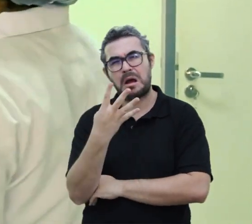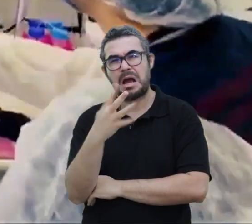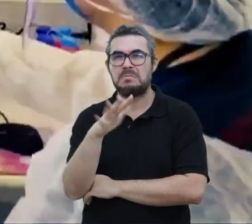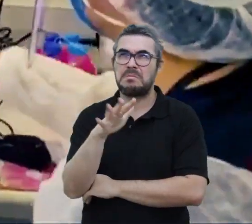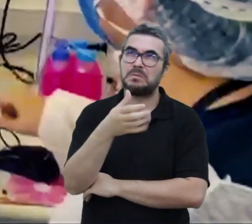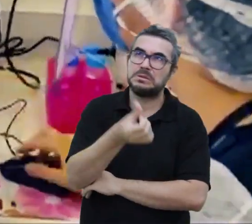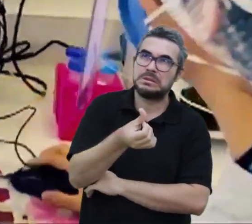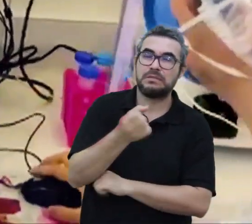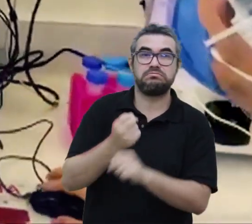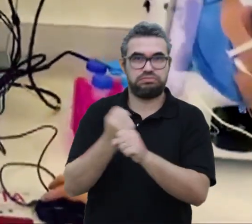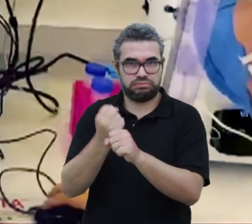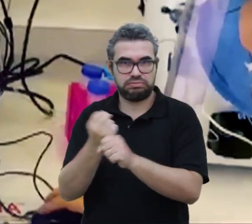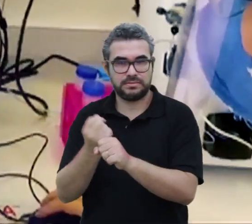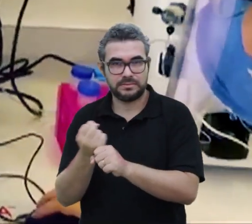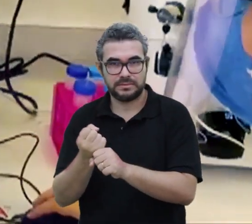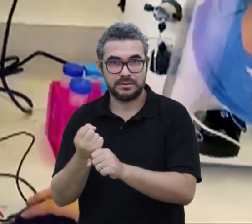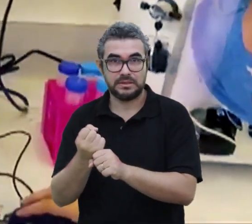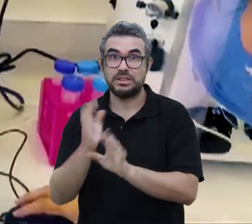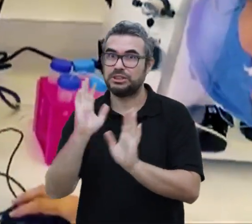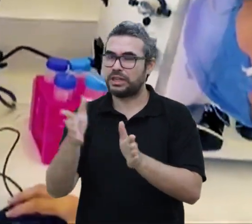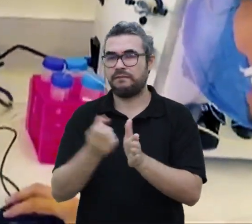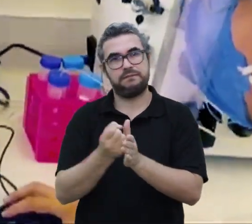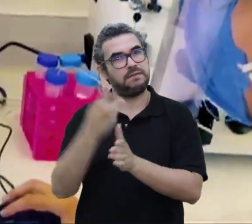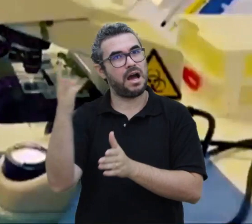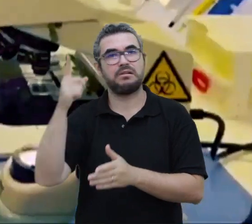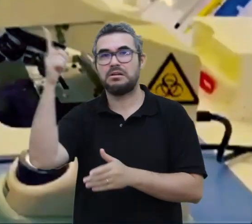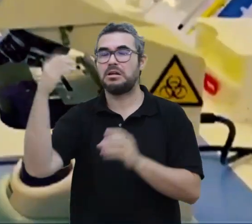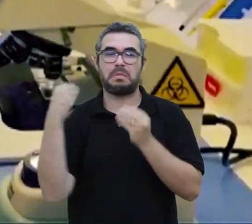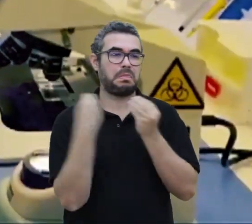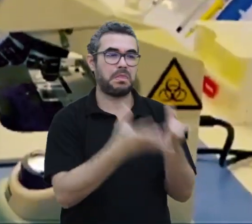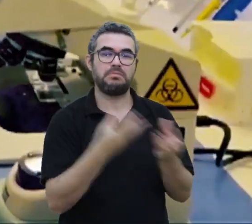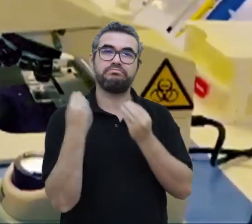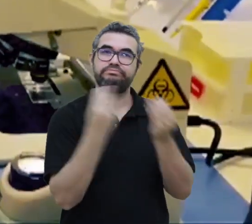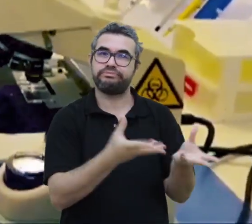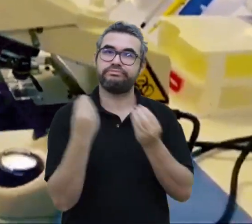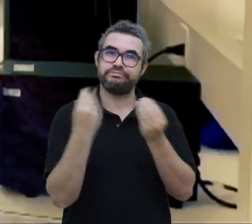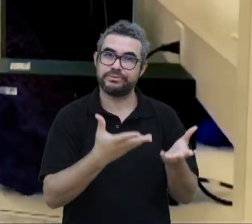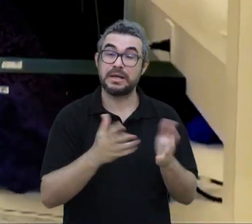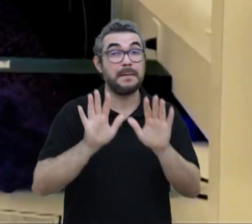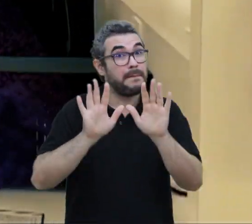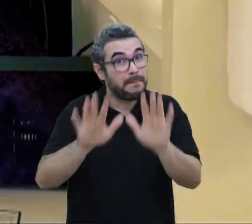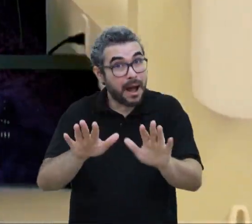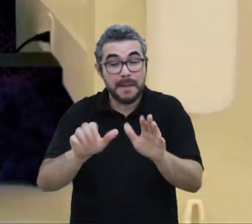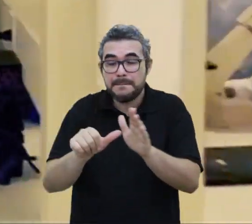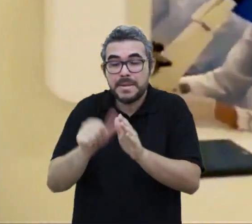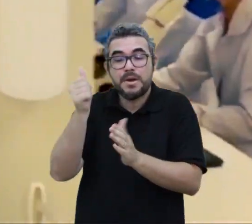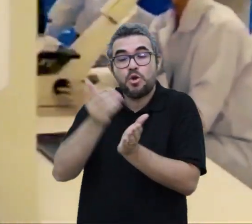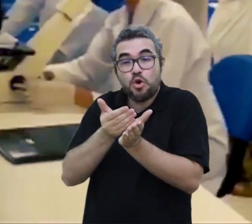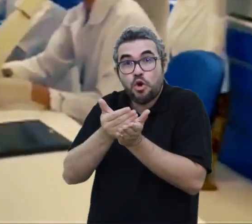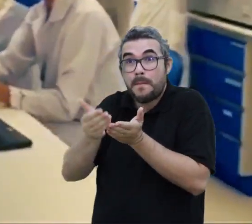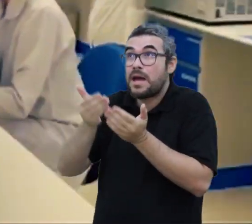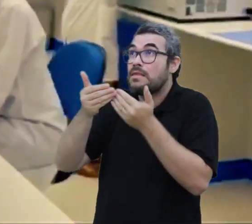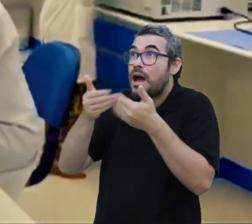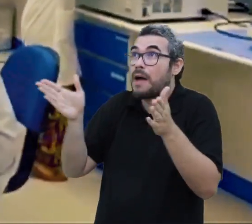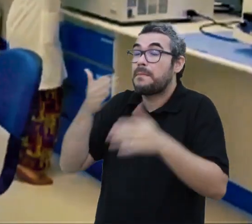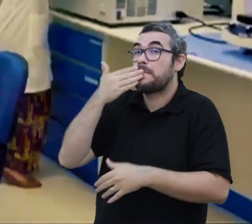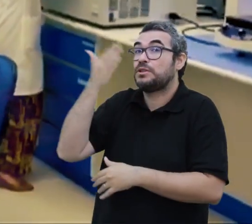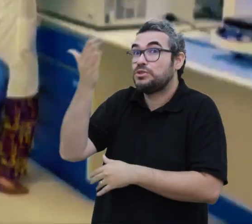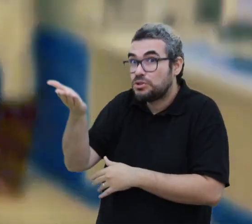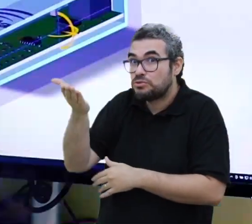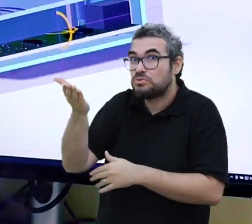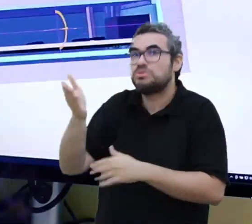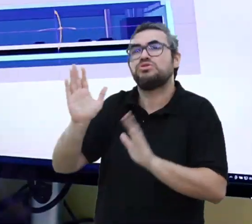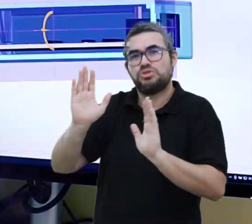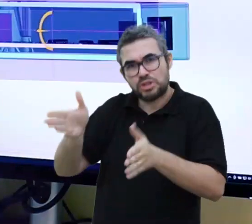anos. Dessa forma, dezenas de cartas patentes já foram concedidas para a UFC. Mas só com o depósito da patente